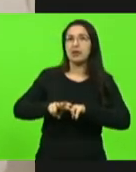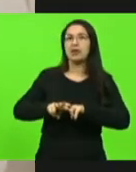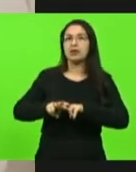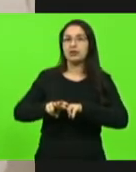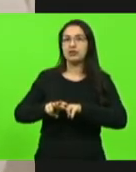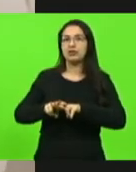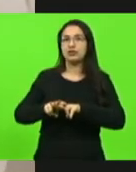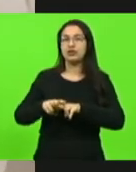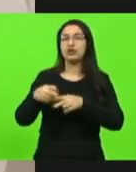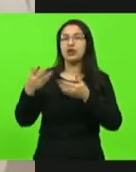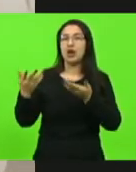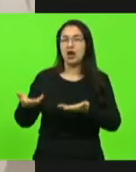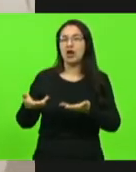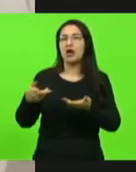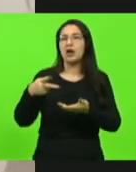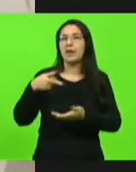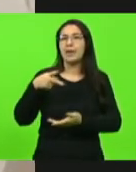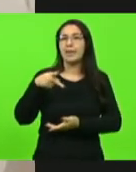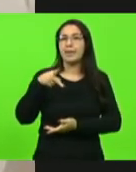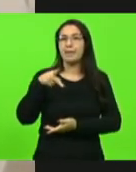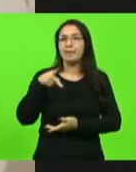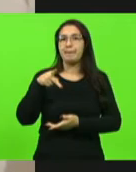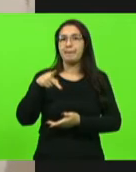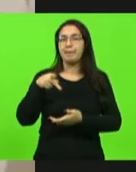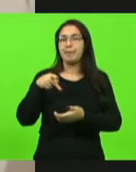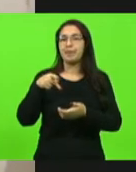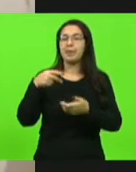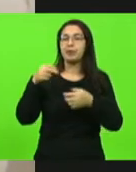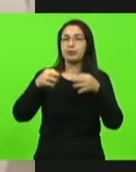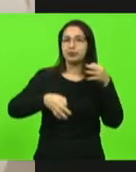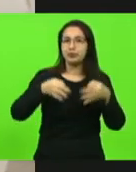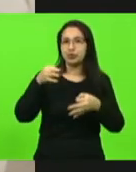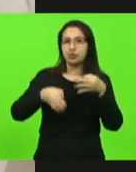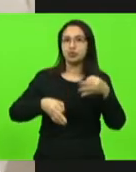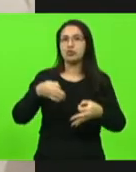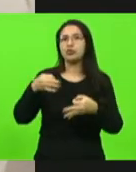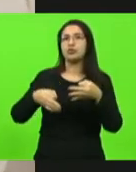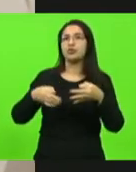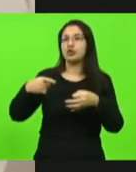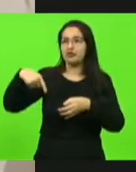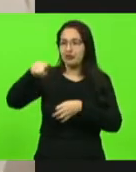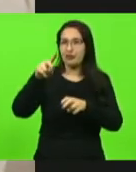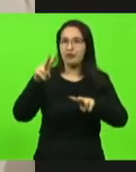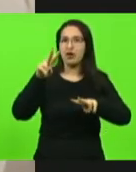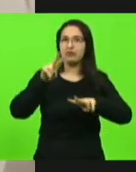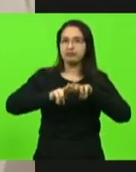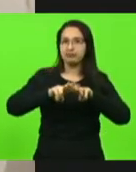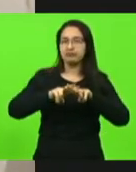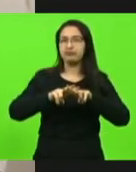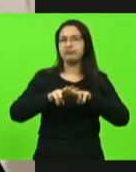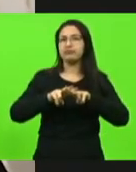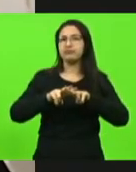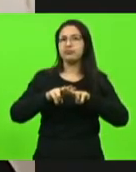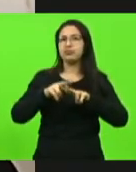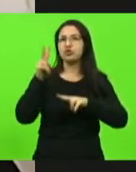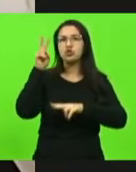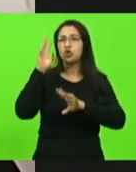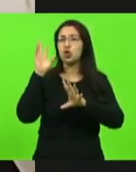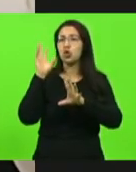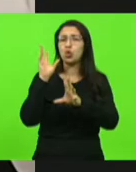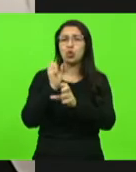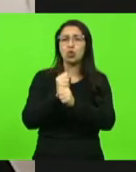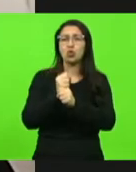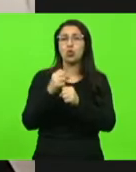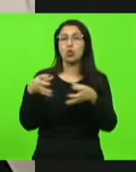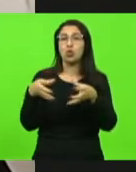promotor oferece a denúncia, o juiz o condena e dessa história toda, de todo esse grupo de pessoas,